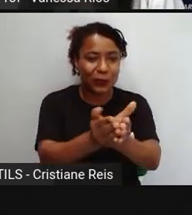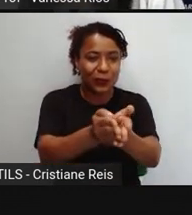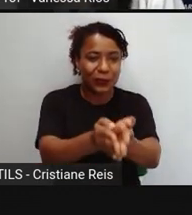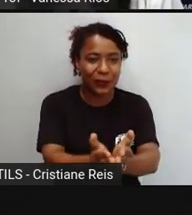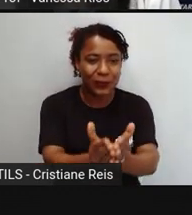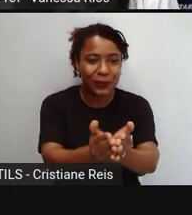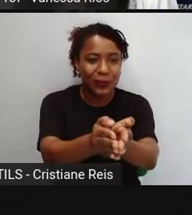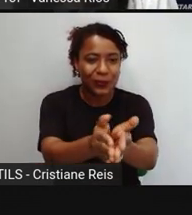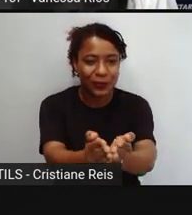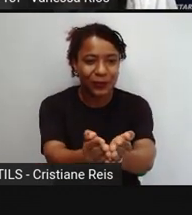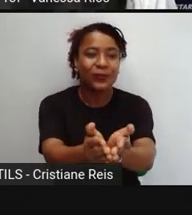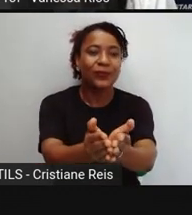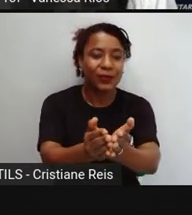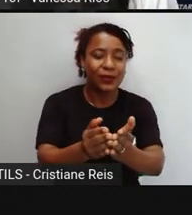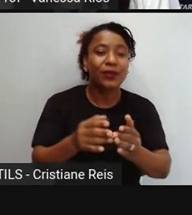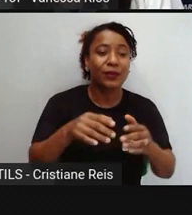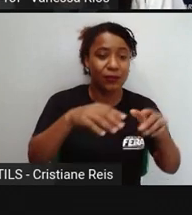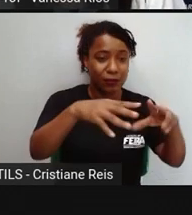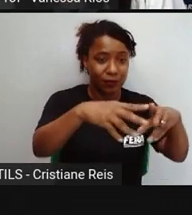determinados...